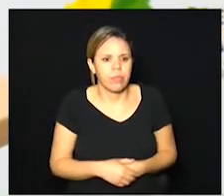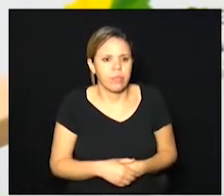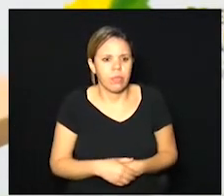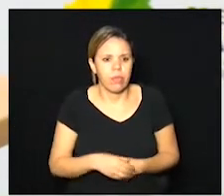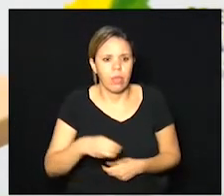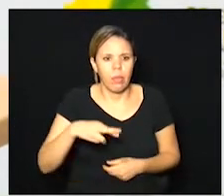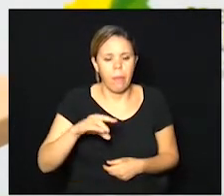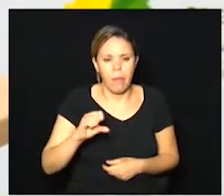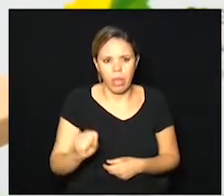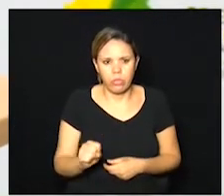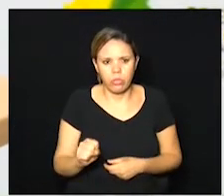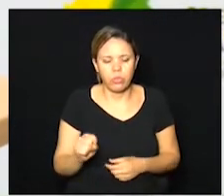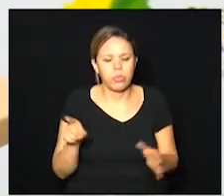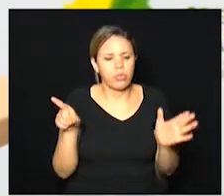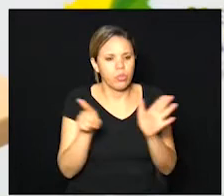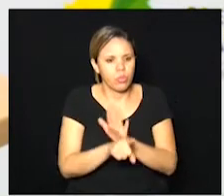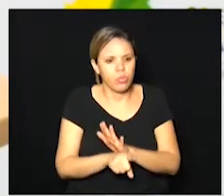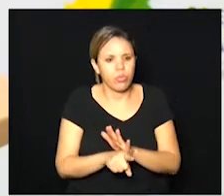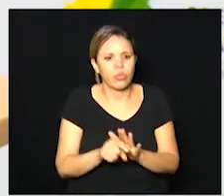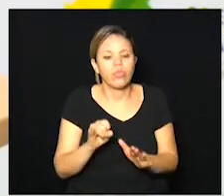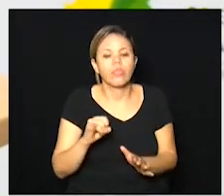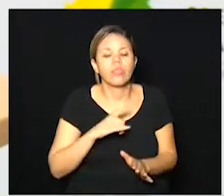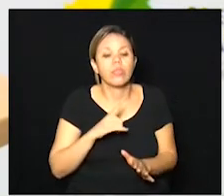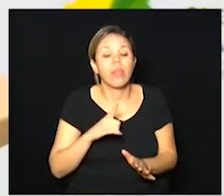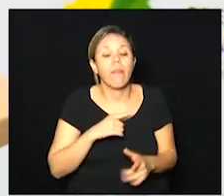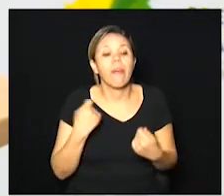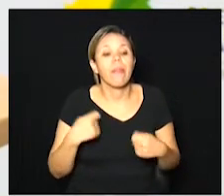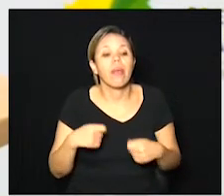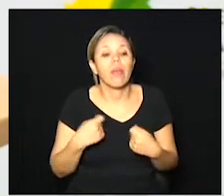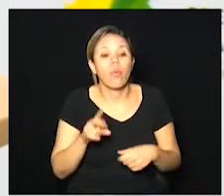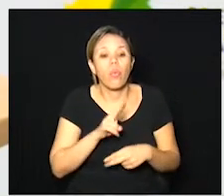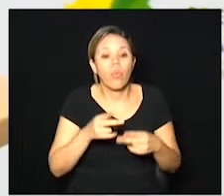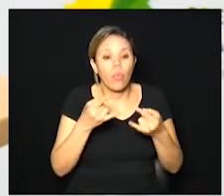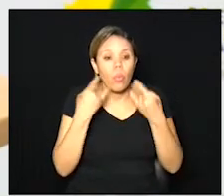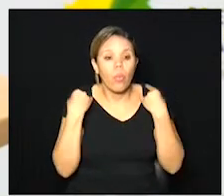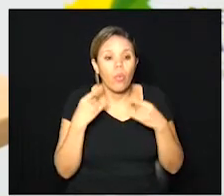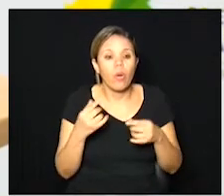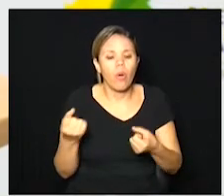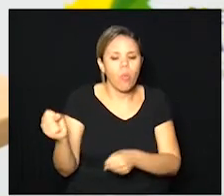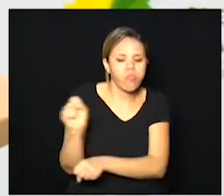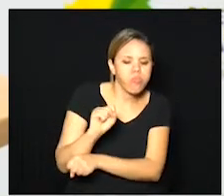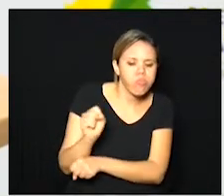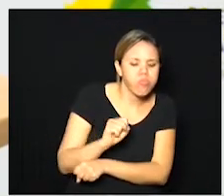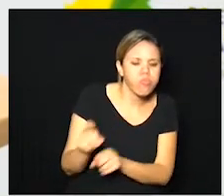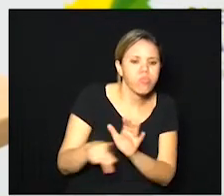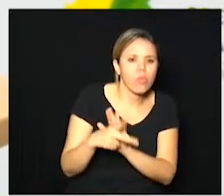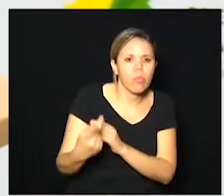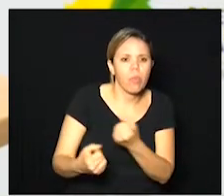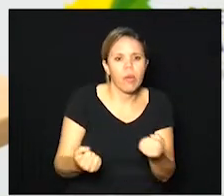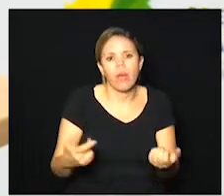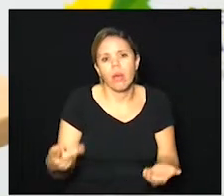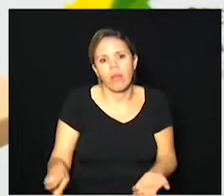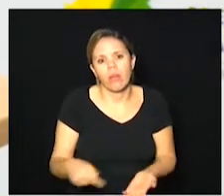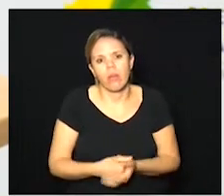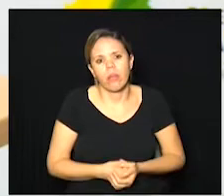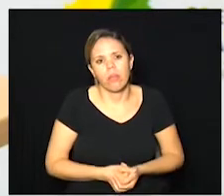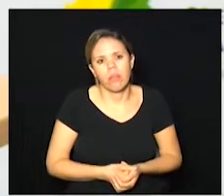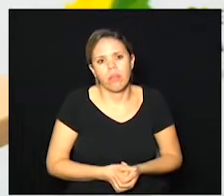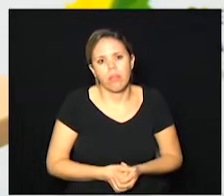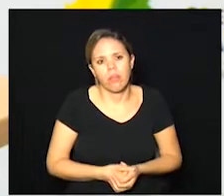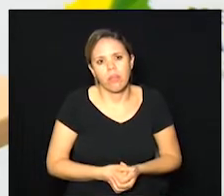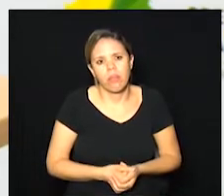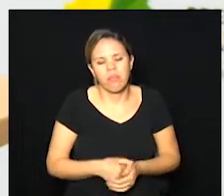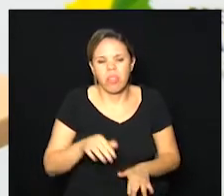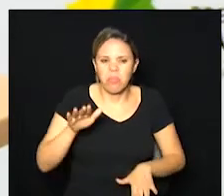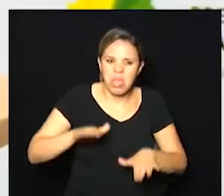Marco Matsuguma ele pergunta se existe mesmo a necessidade de usar a máscara quando ele está dirigindo o próprio carro acho que aí